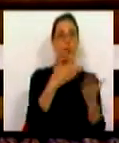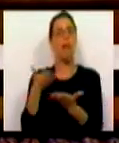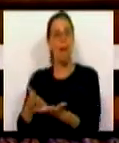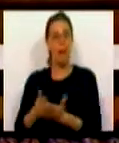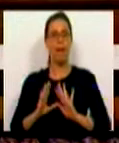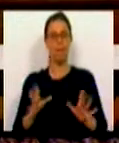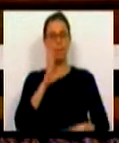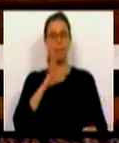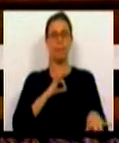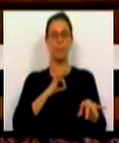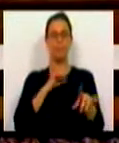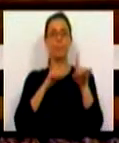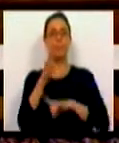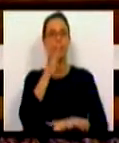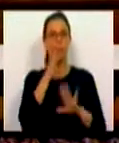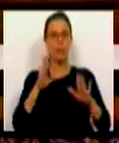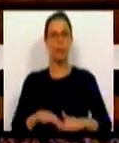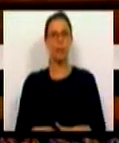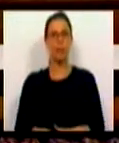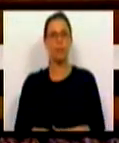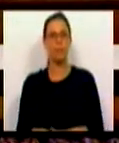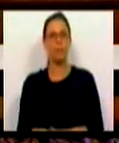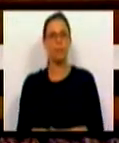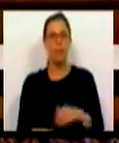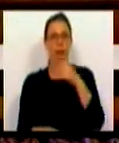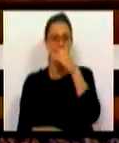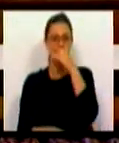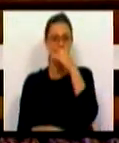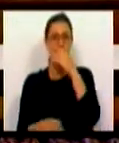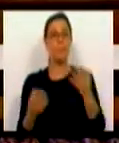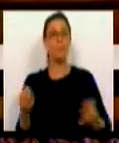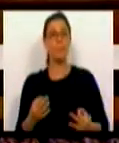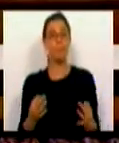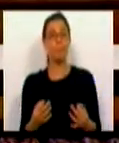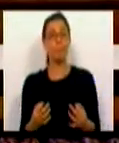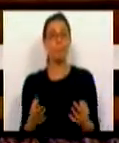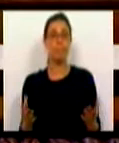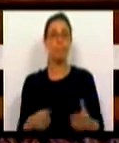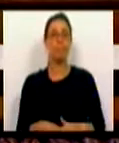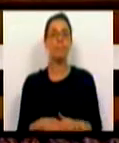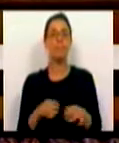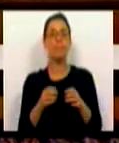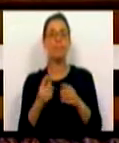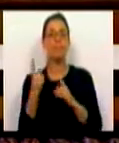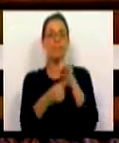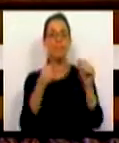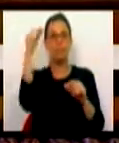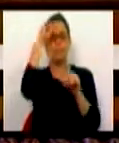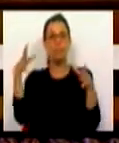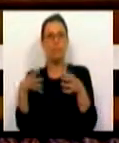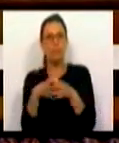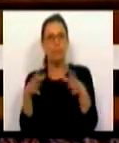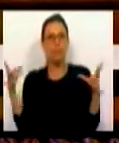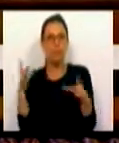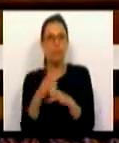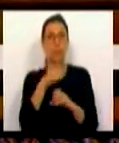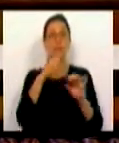Senhoras e senhores deputados, obviamente que a desertificação, como disse